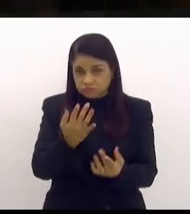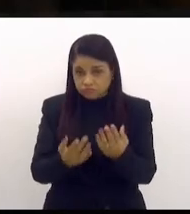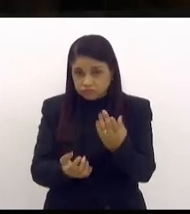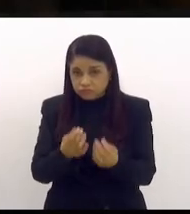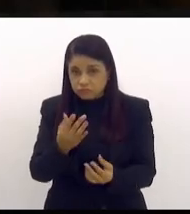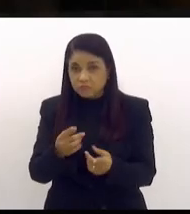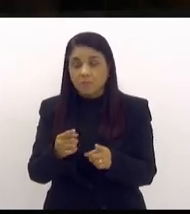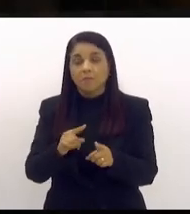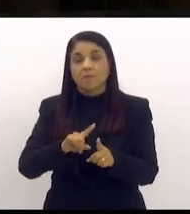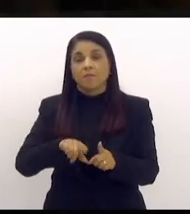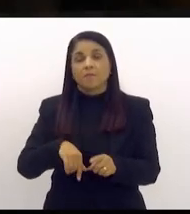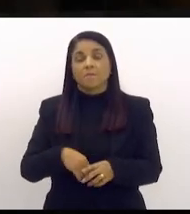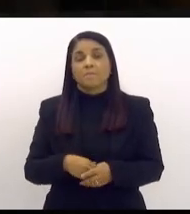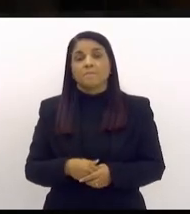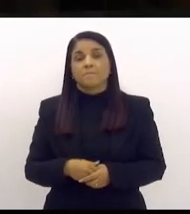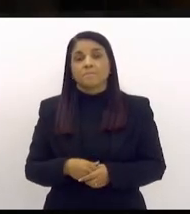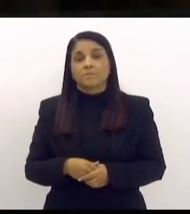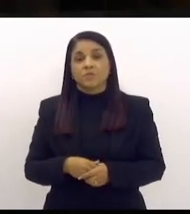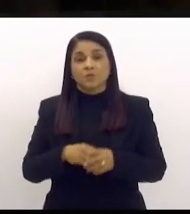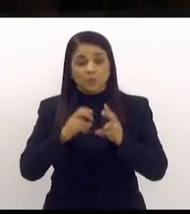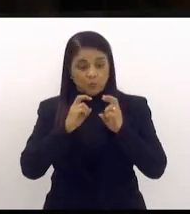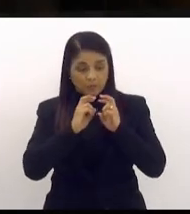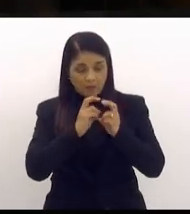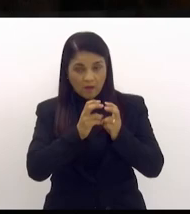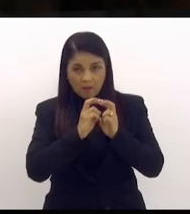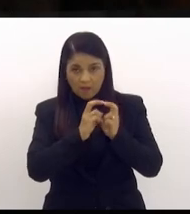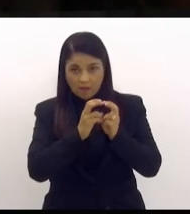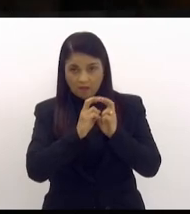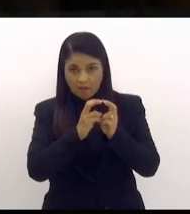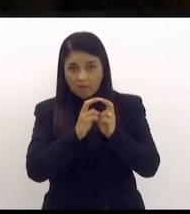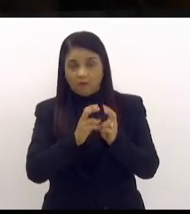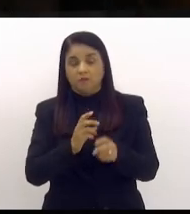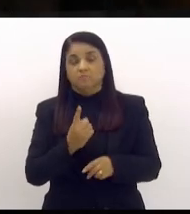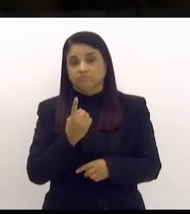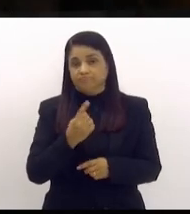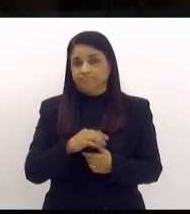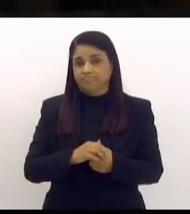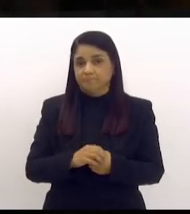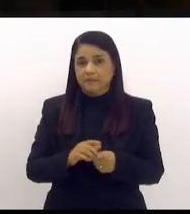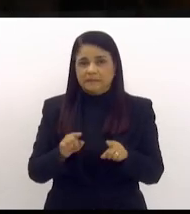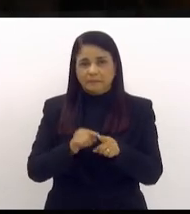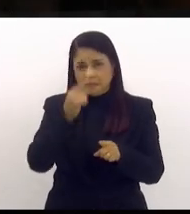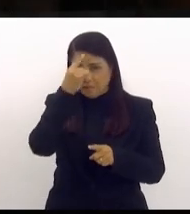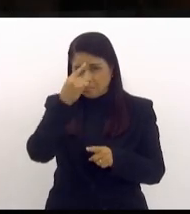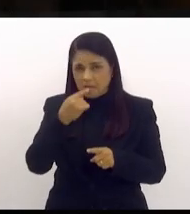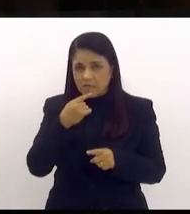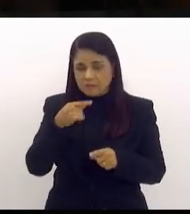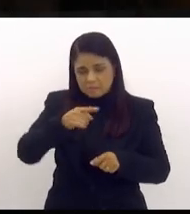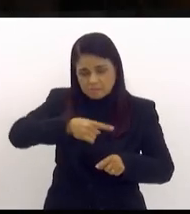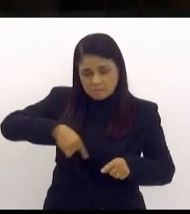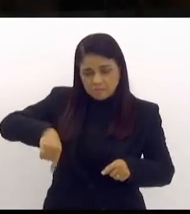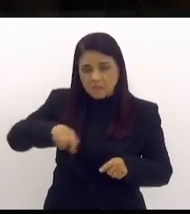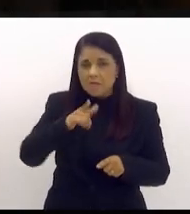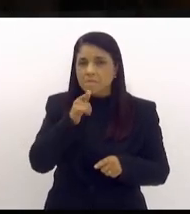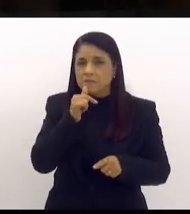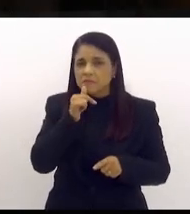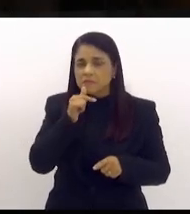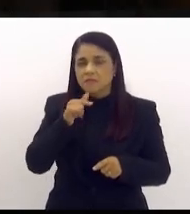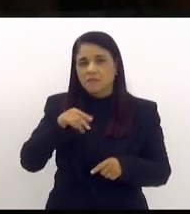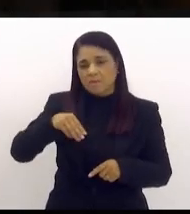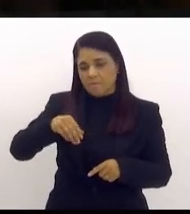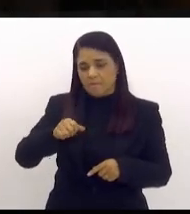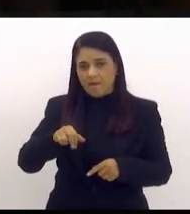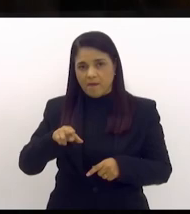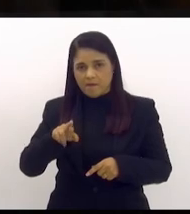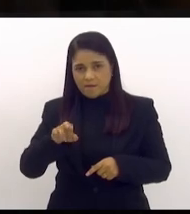um trem, e das outras imagens também de uma piscina na maré, e